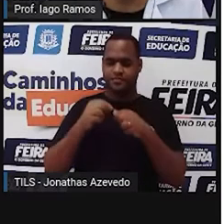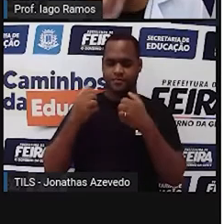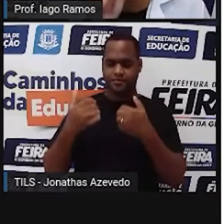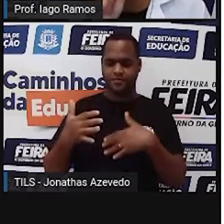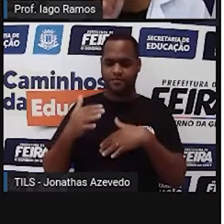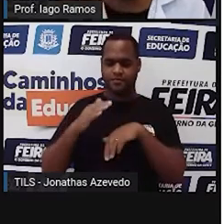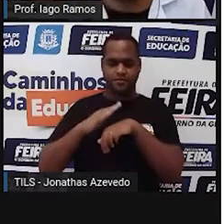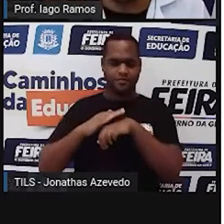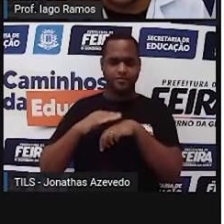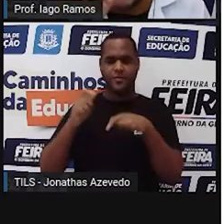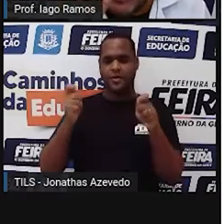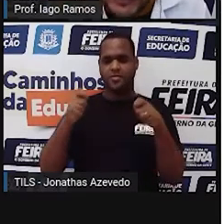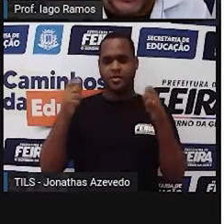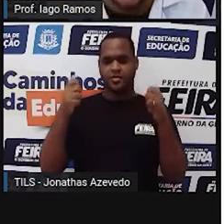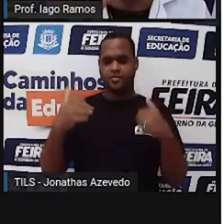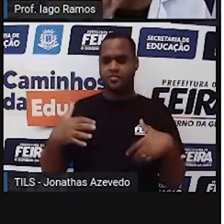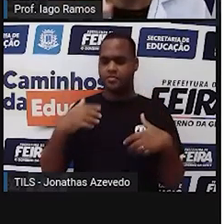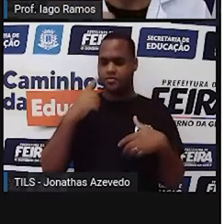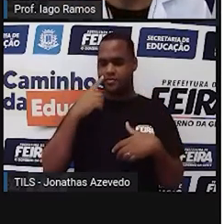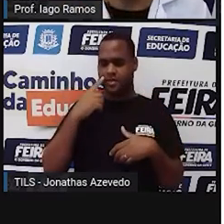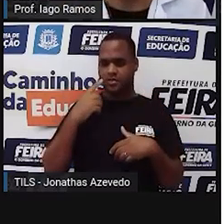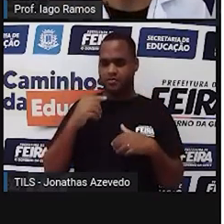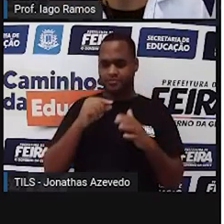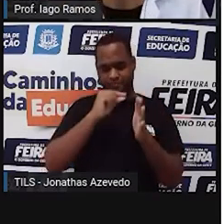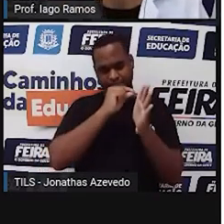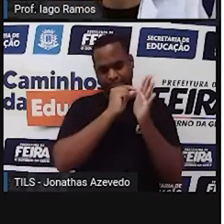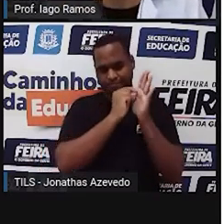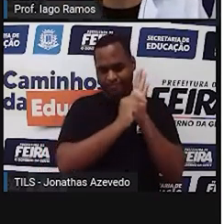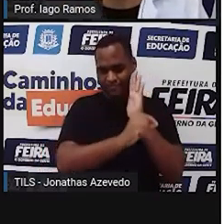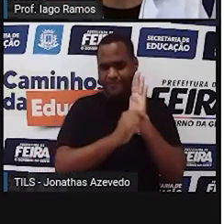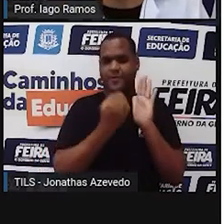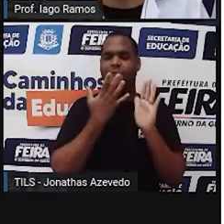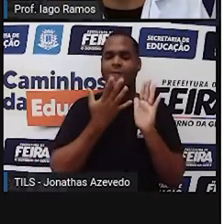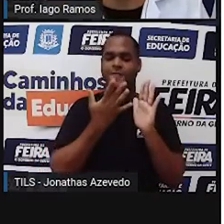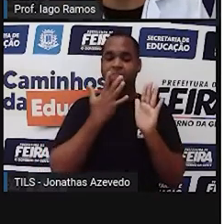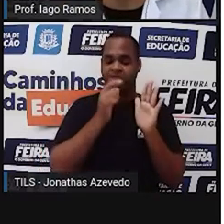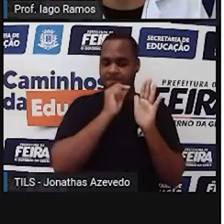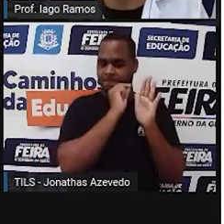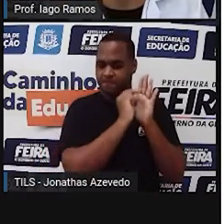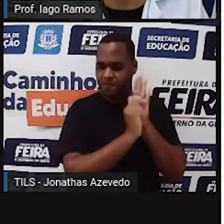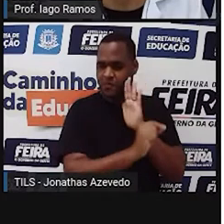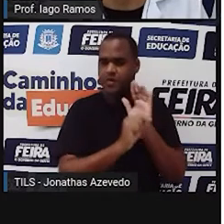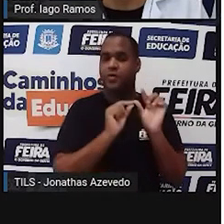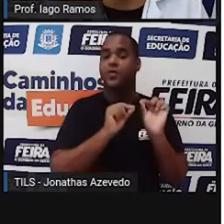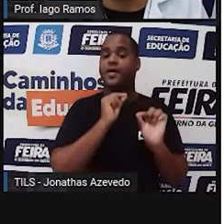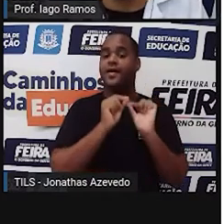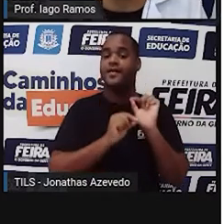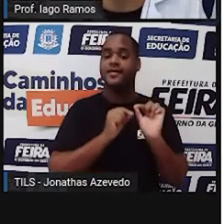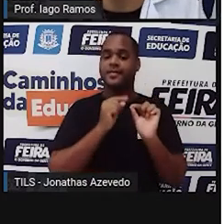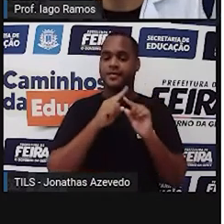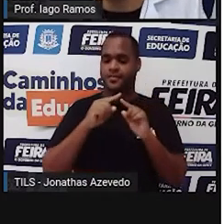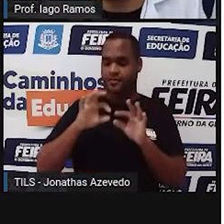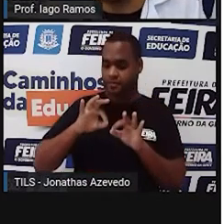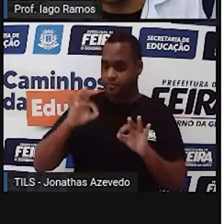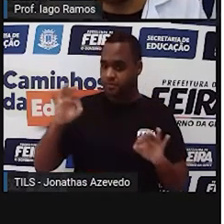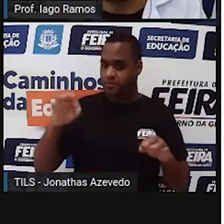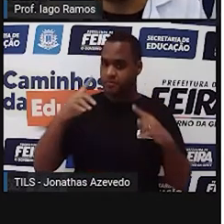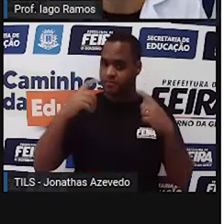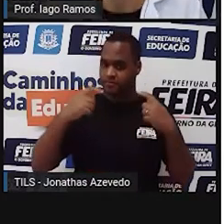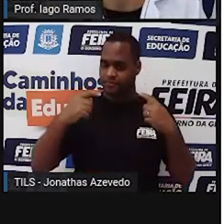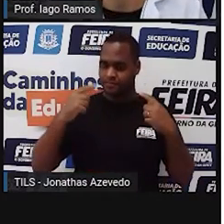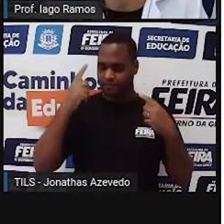Se a gente pudesse pegar um marca-texto e marcar, onde é que a gente ia marcar essas medidas que têm a ver com volume?